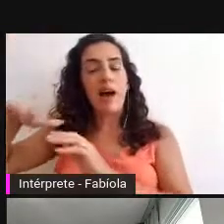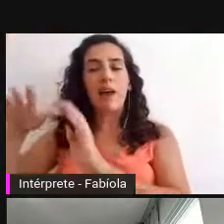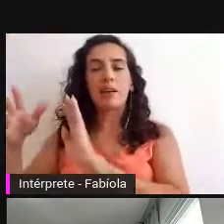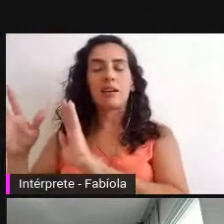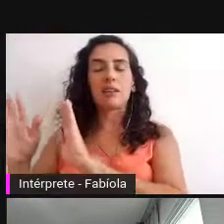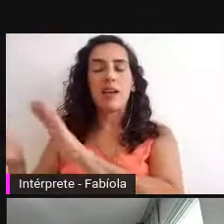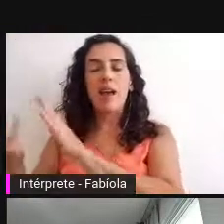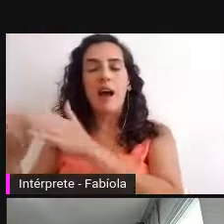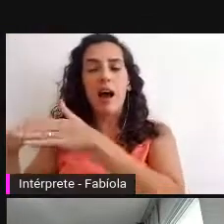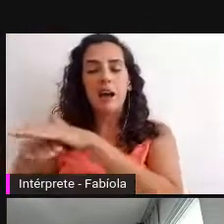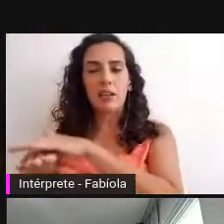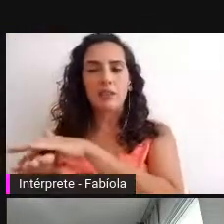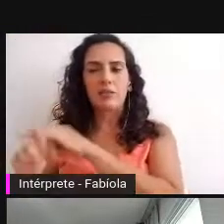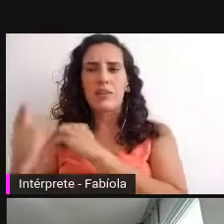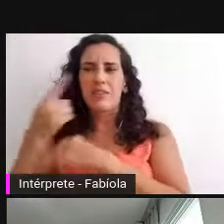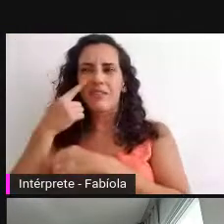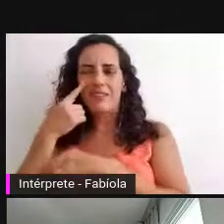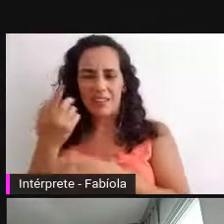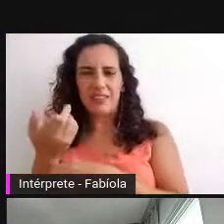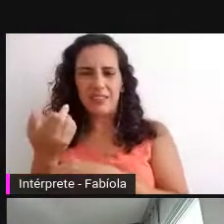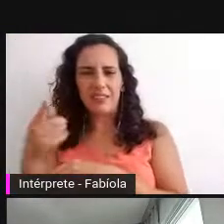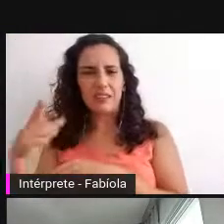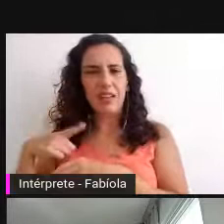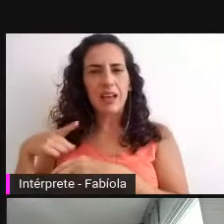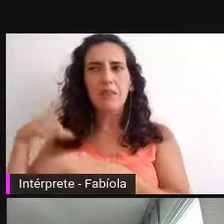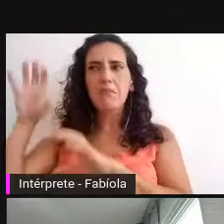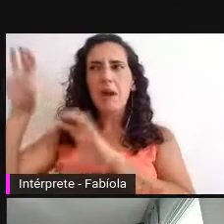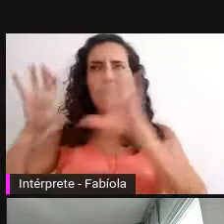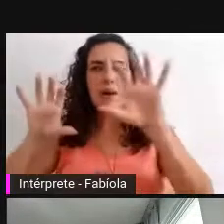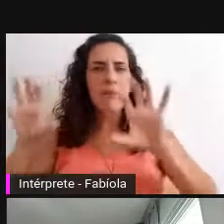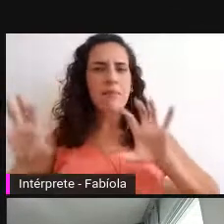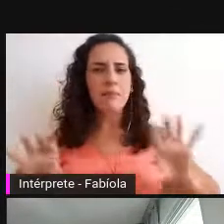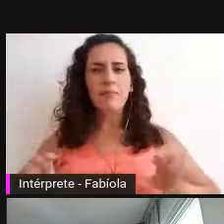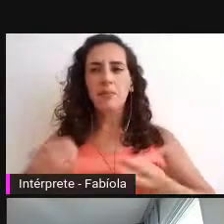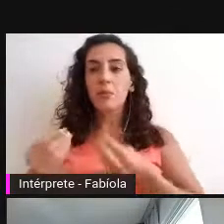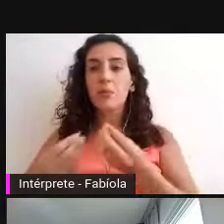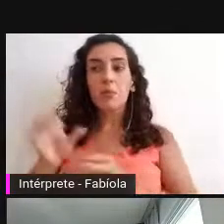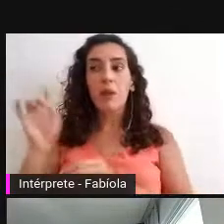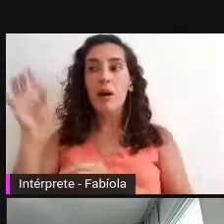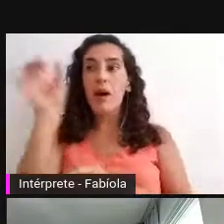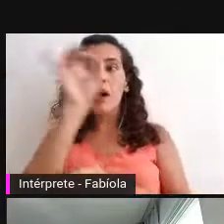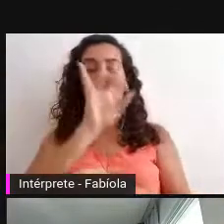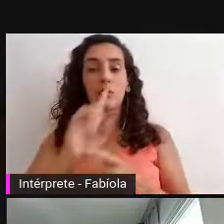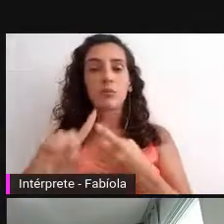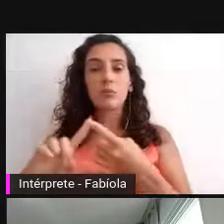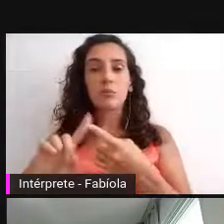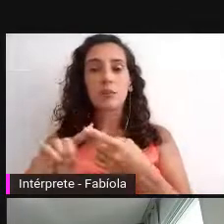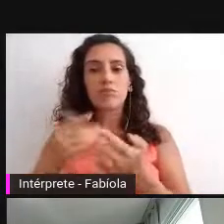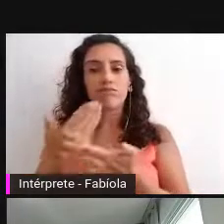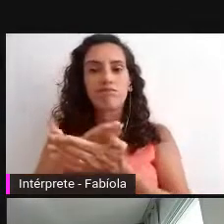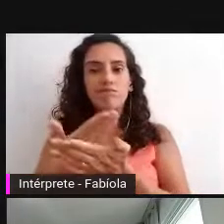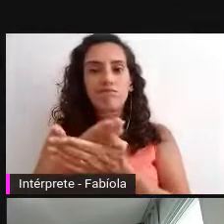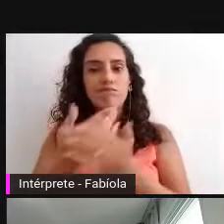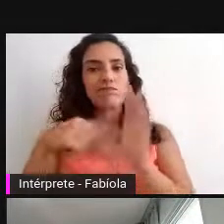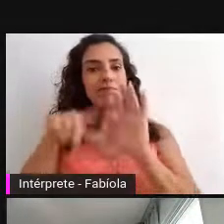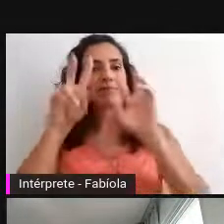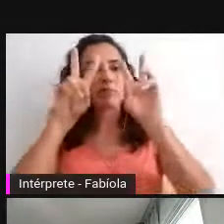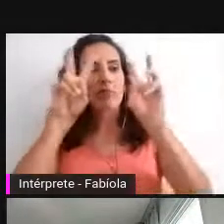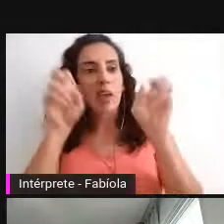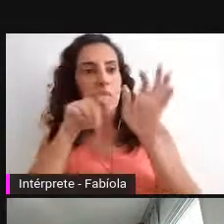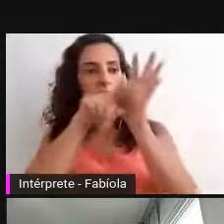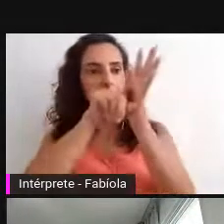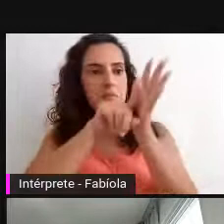vejam o diálogo transdisciplinar que acontece. Não é só a relação inter, são